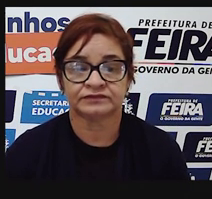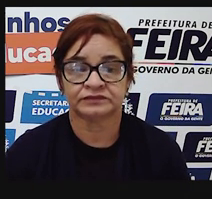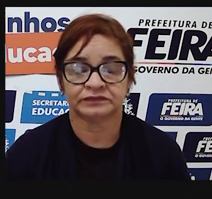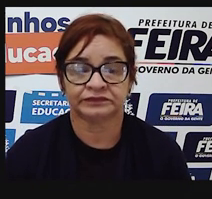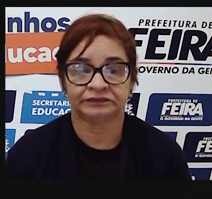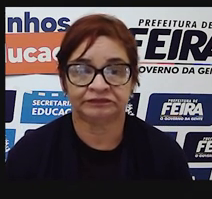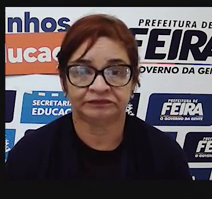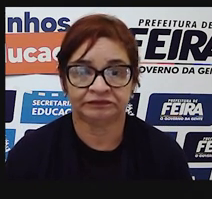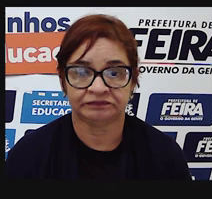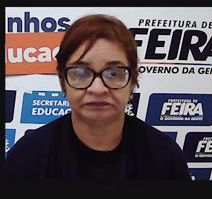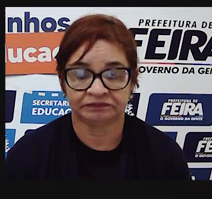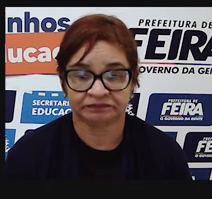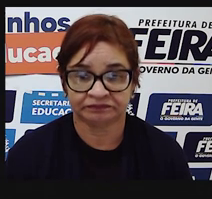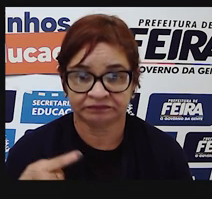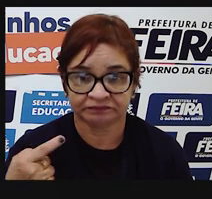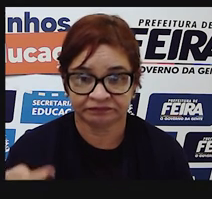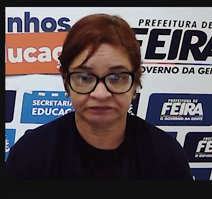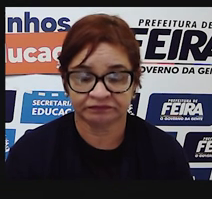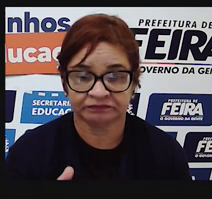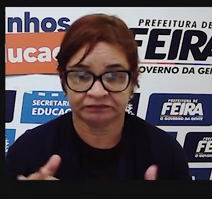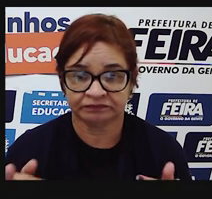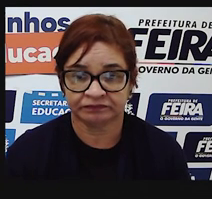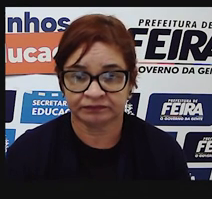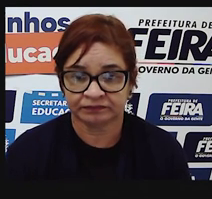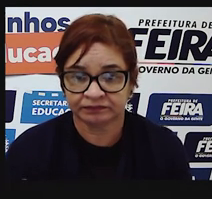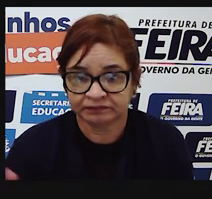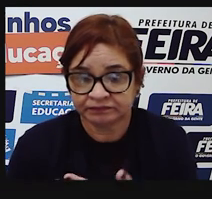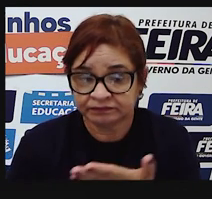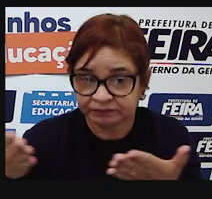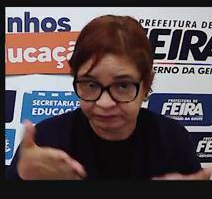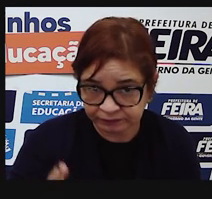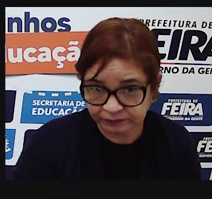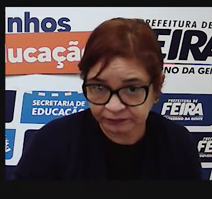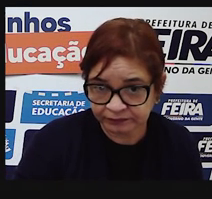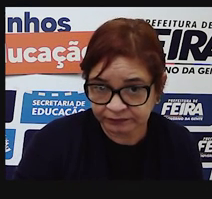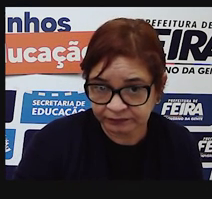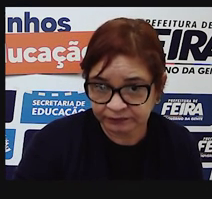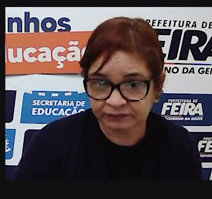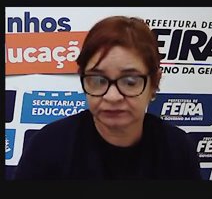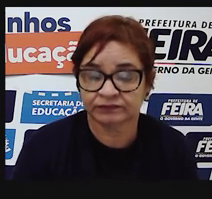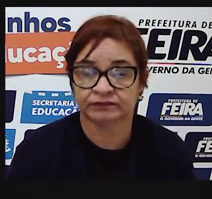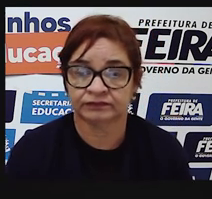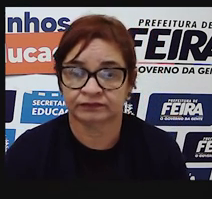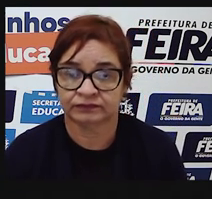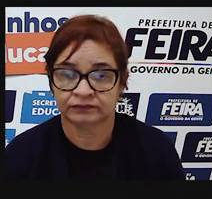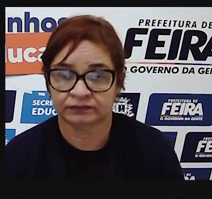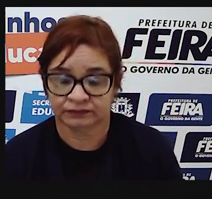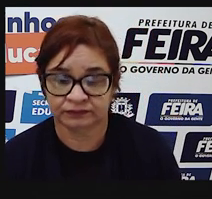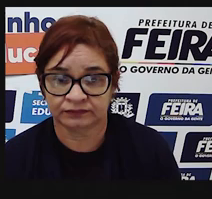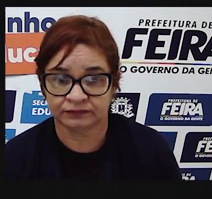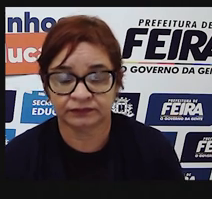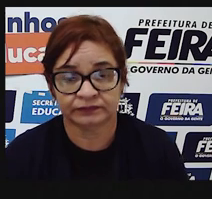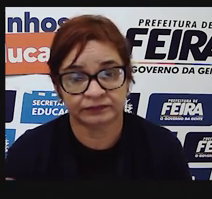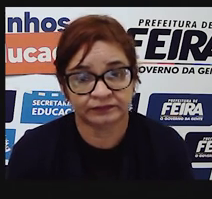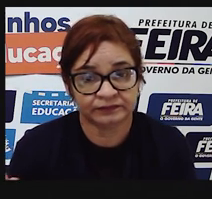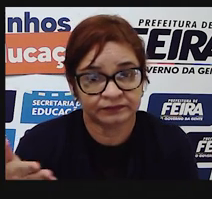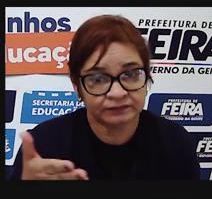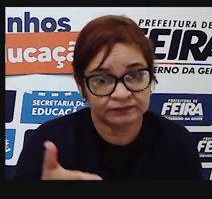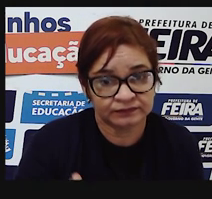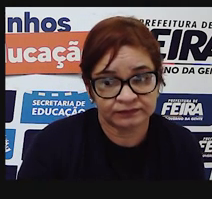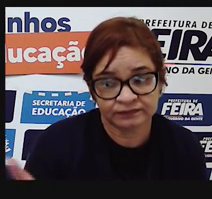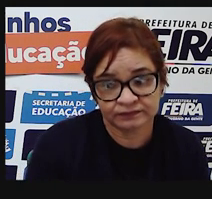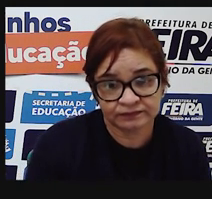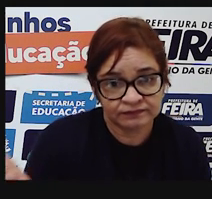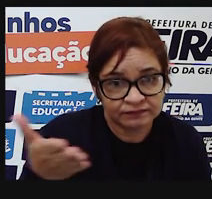A segunda frase. Pode entrar, por favor. É uma frase imperativa. Por quê? Porque está dando uma ordem ou